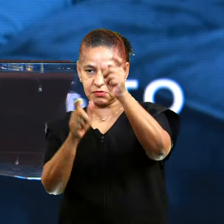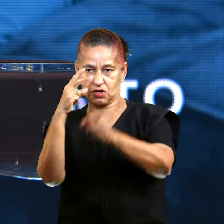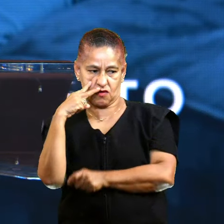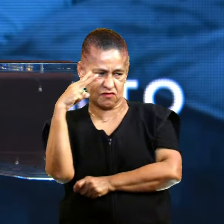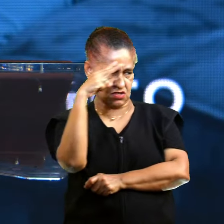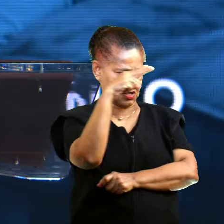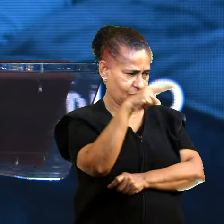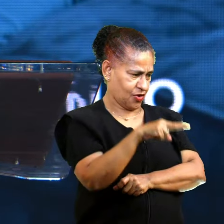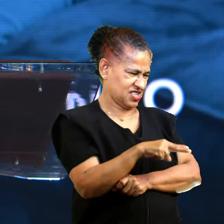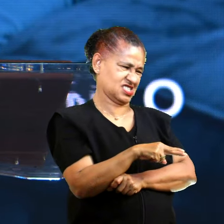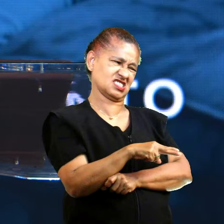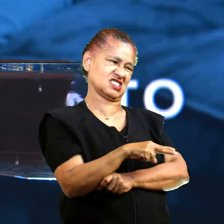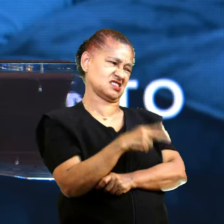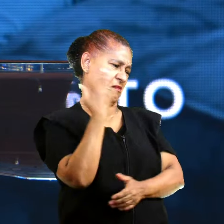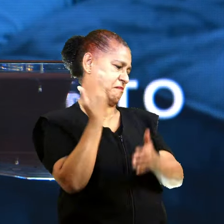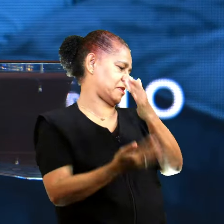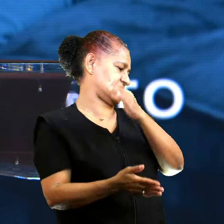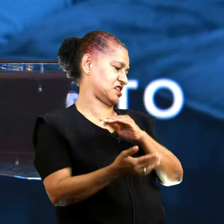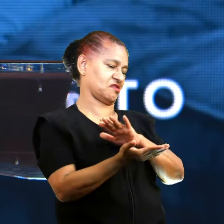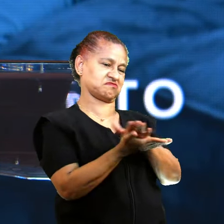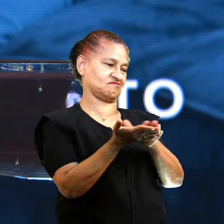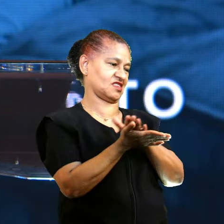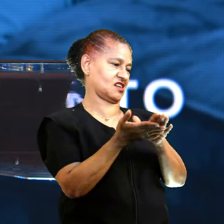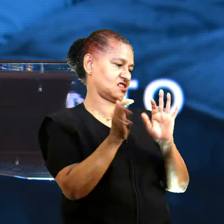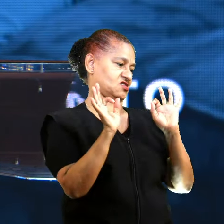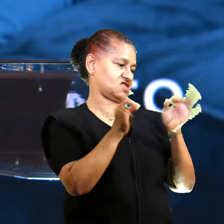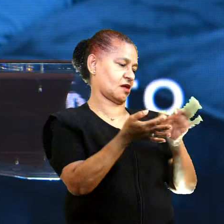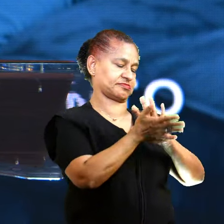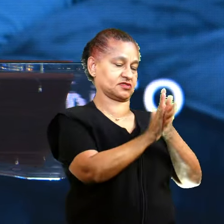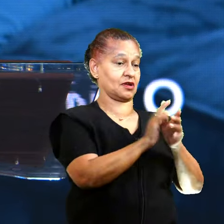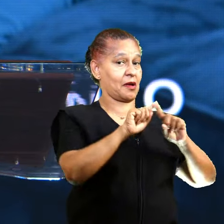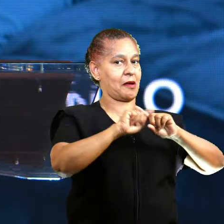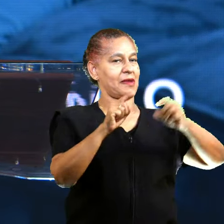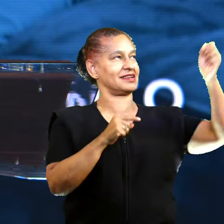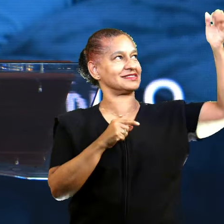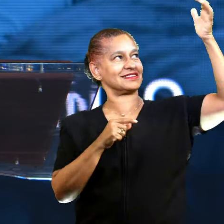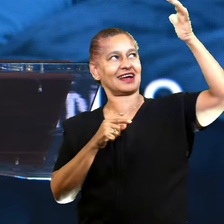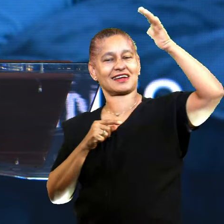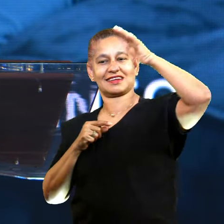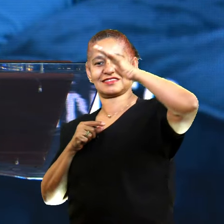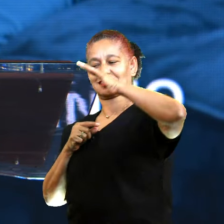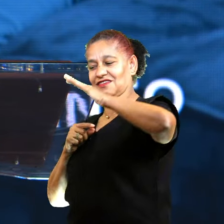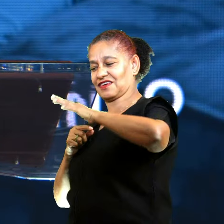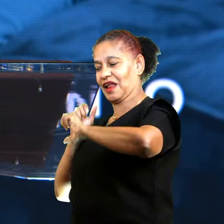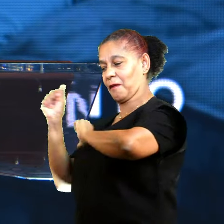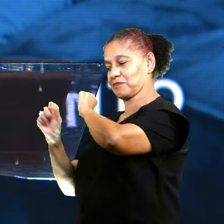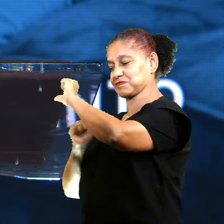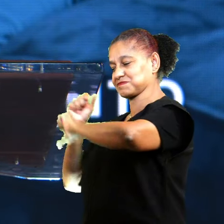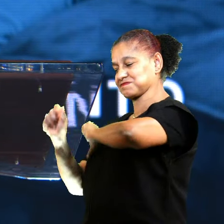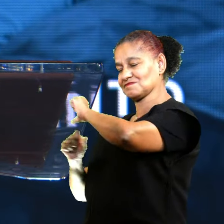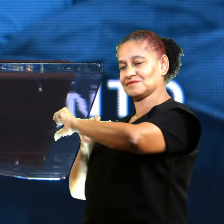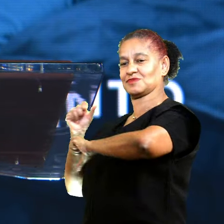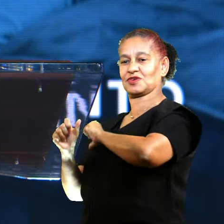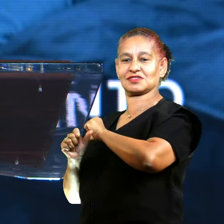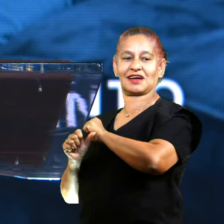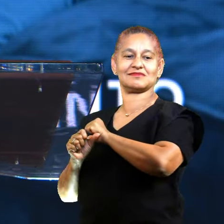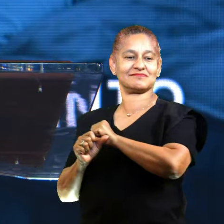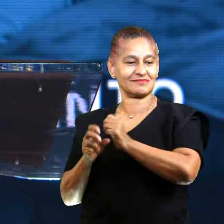e diz não tem jeito a incoerência da graça vai lá, muda e transforma.